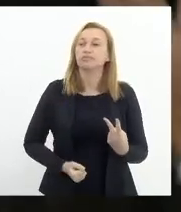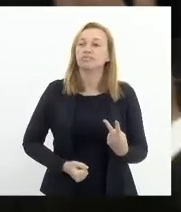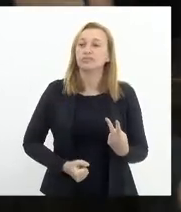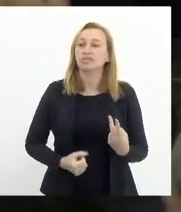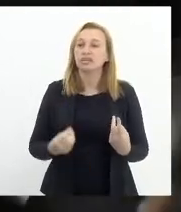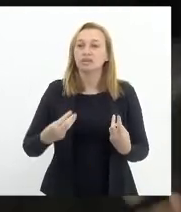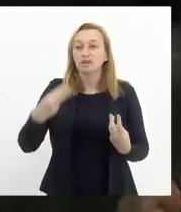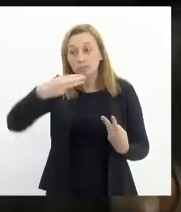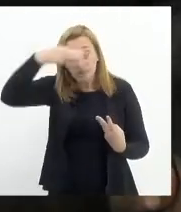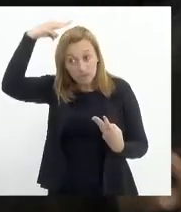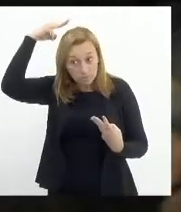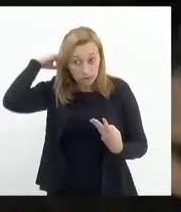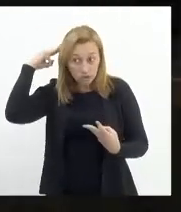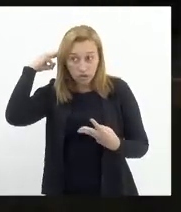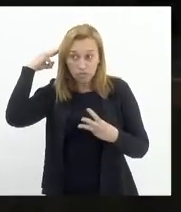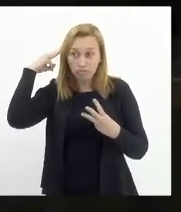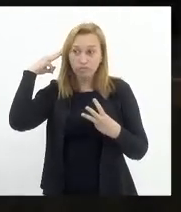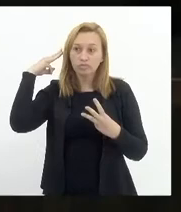Márcio Pacheco,